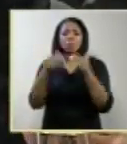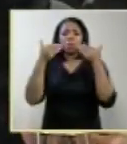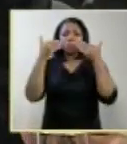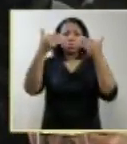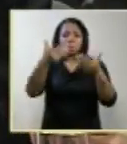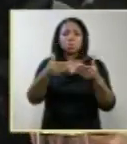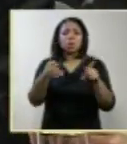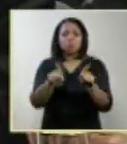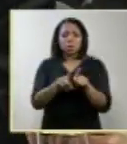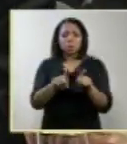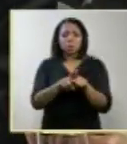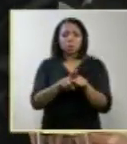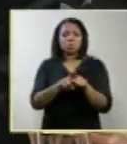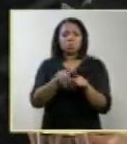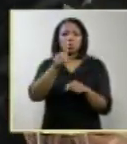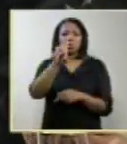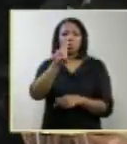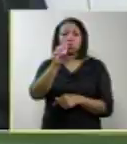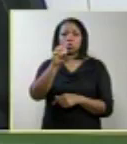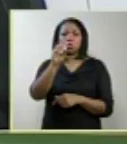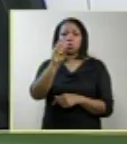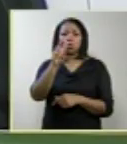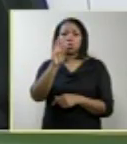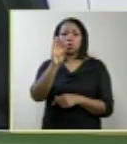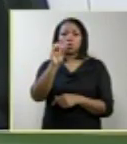doutor Jorge Andalá Fittinetto. Obrigado.